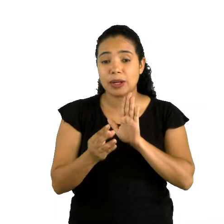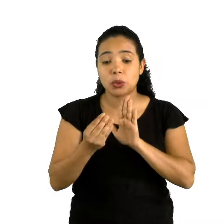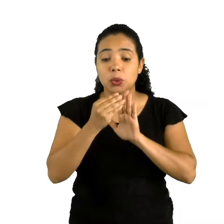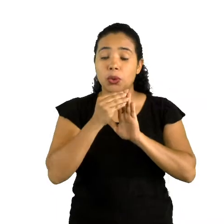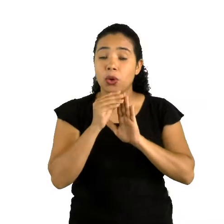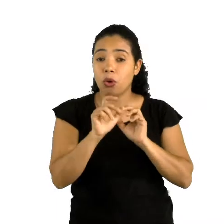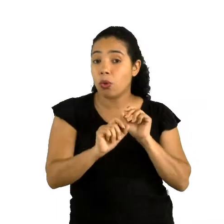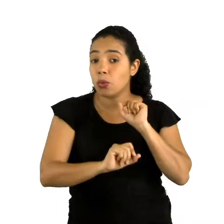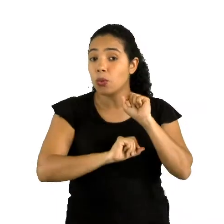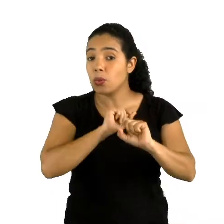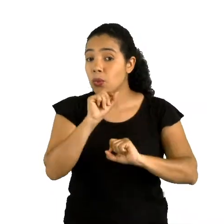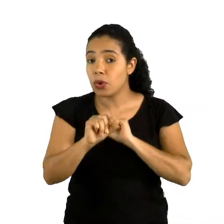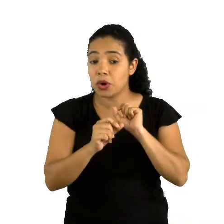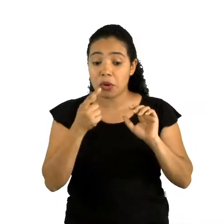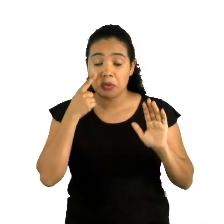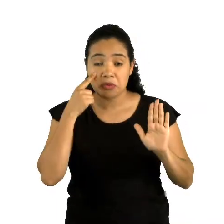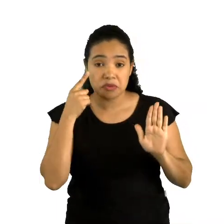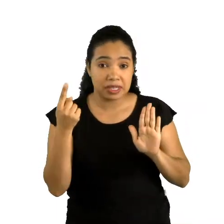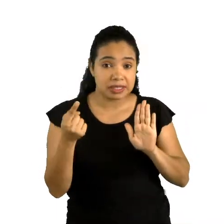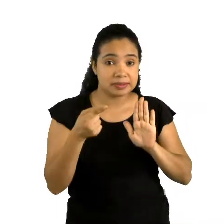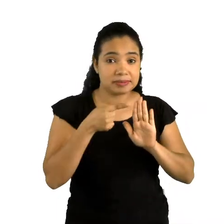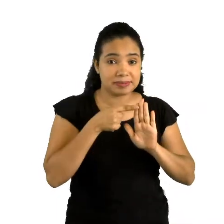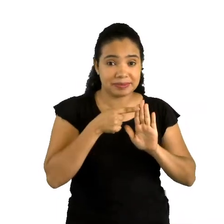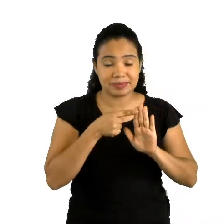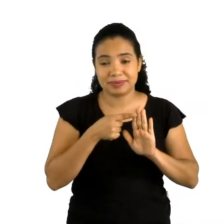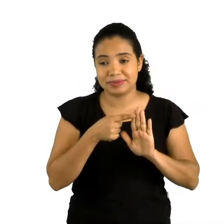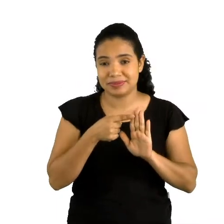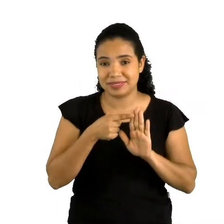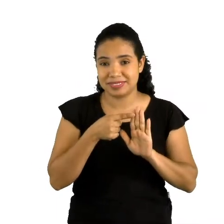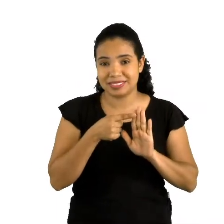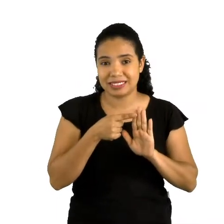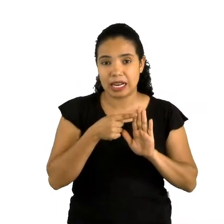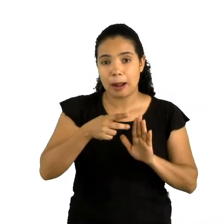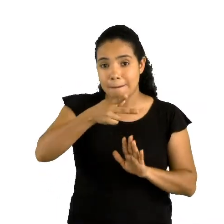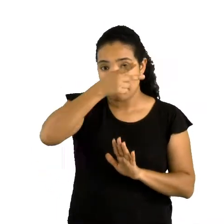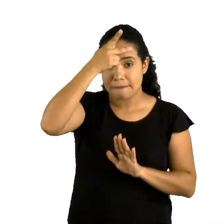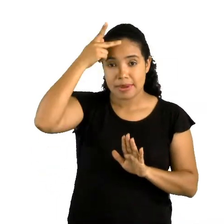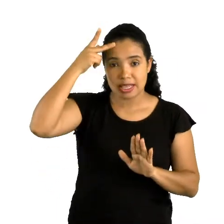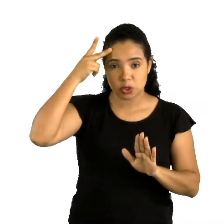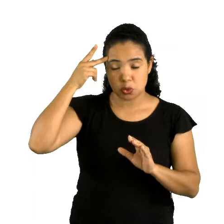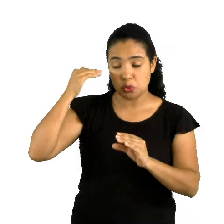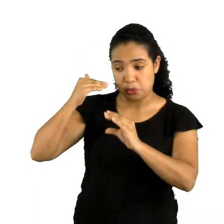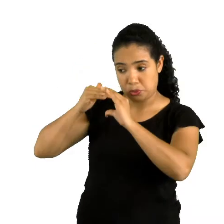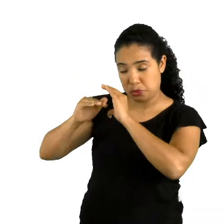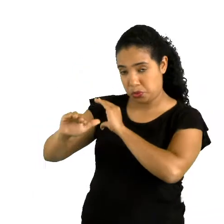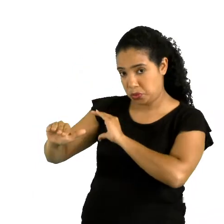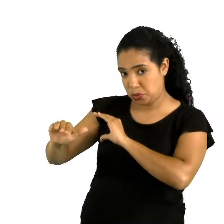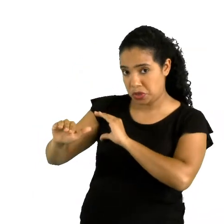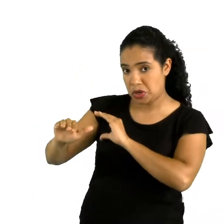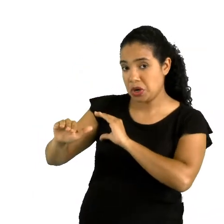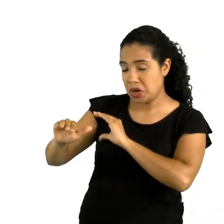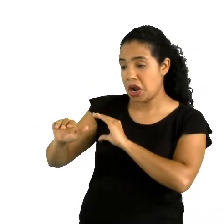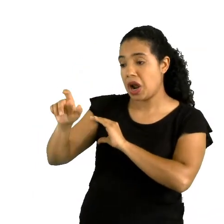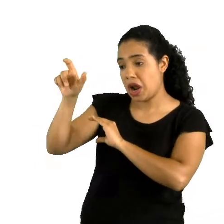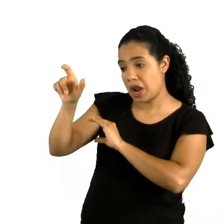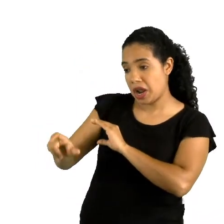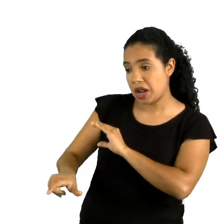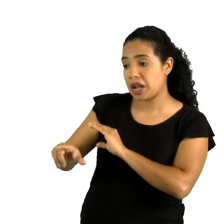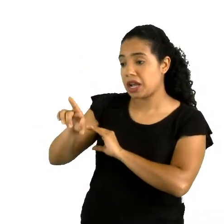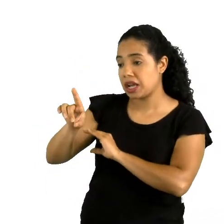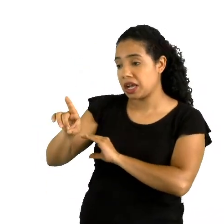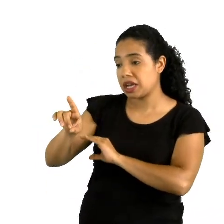que lá mesmo? Vamos olhar aí? A pessoa que vai receber, que é o destinatário.